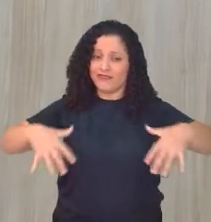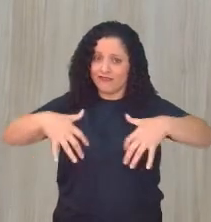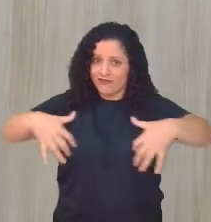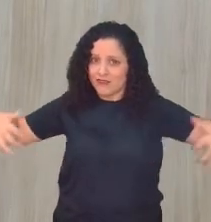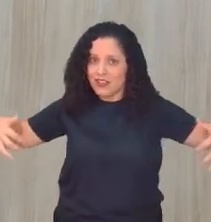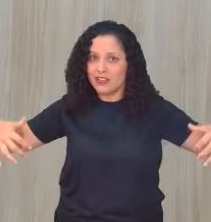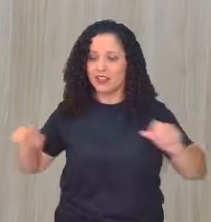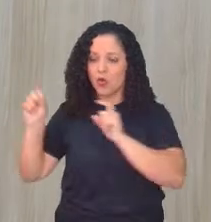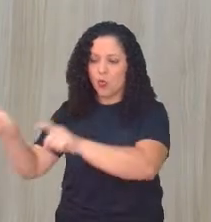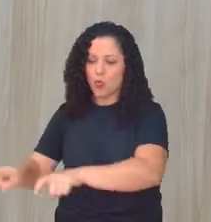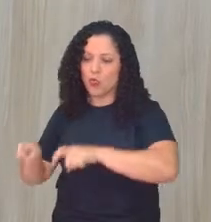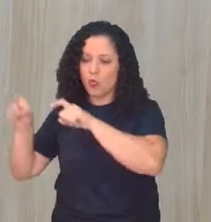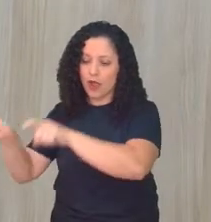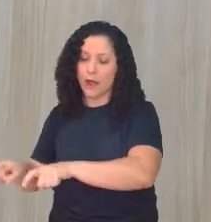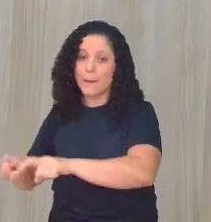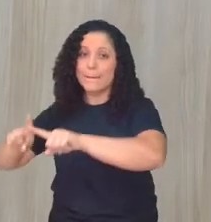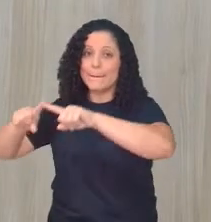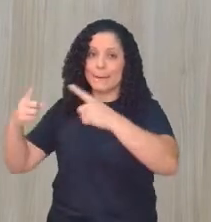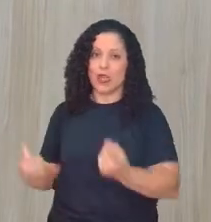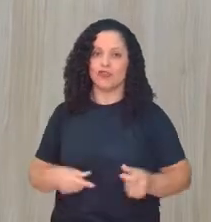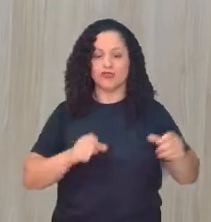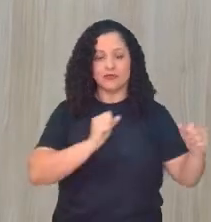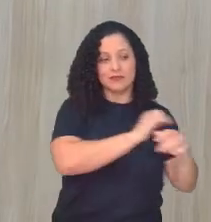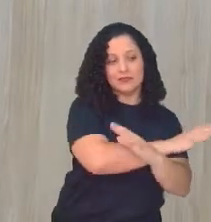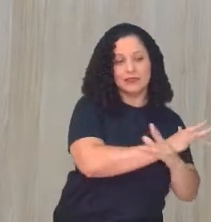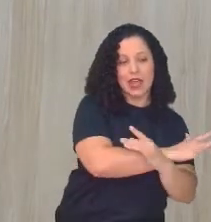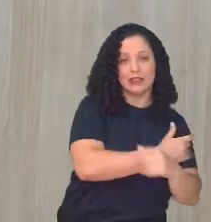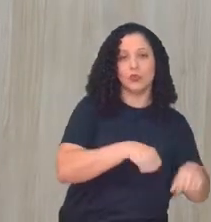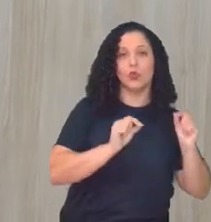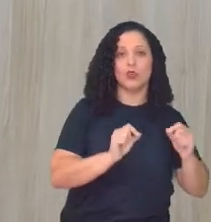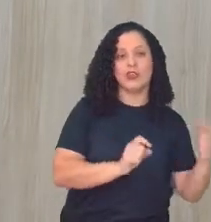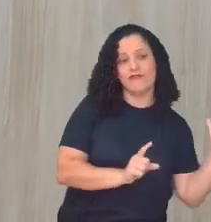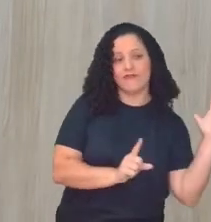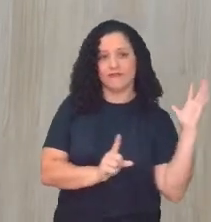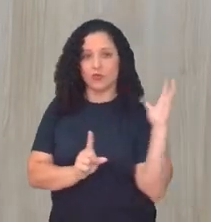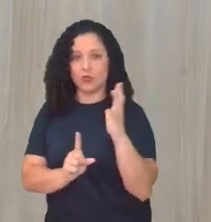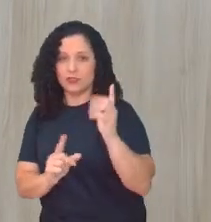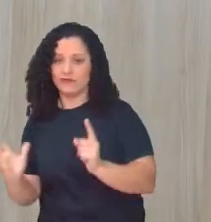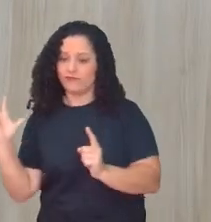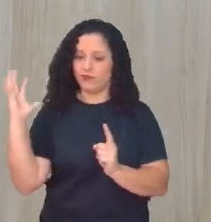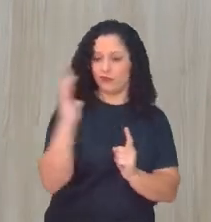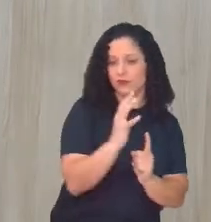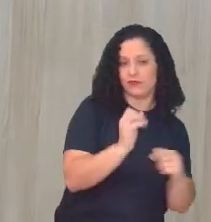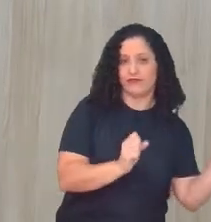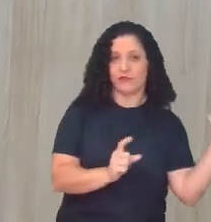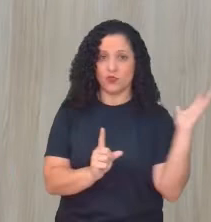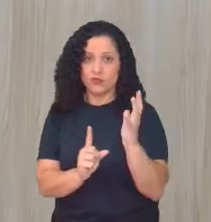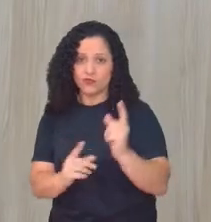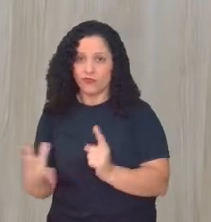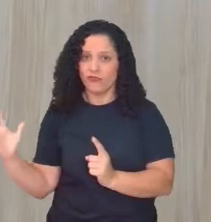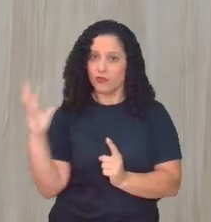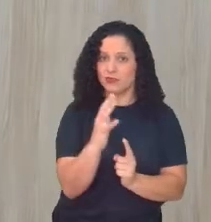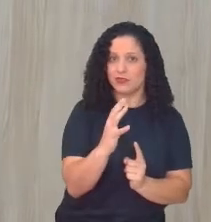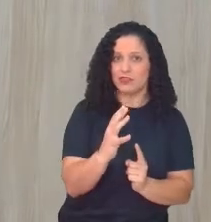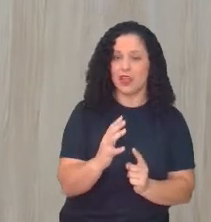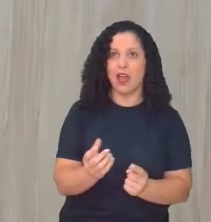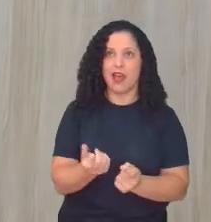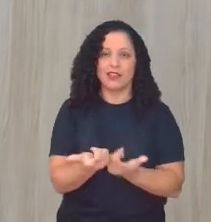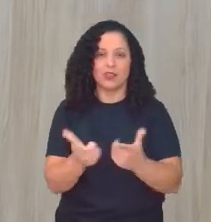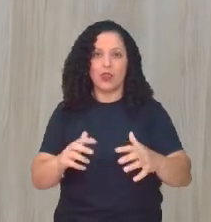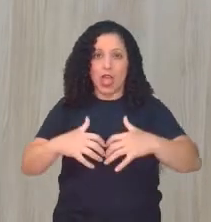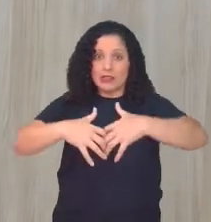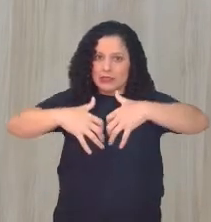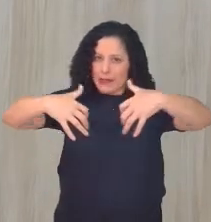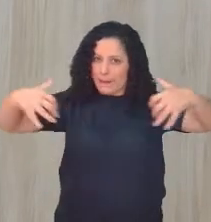rural interfere no urbano e o que acontece no urbano também interfere no rural. Não tem mais essa separação